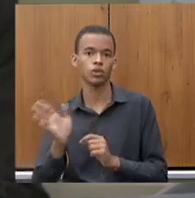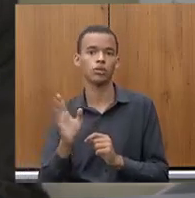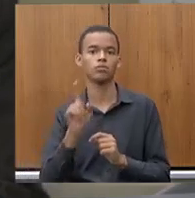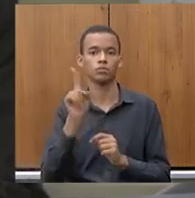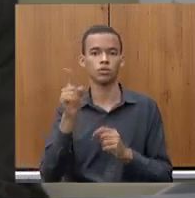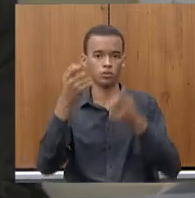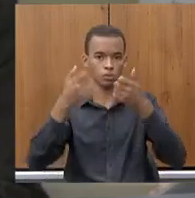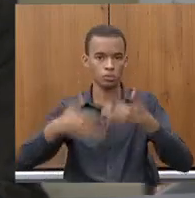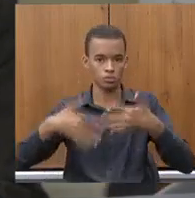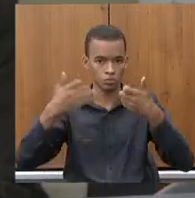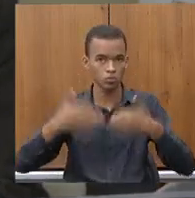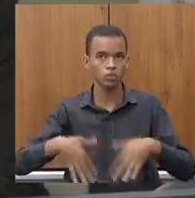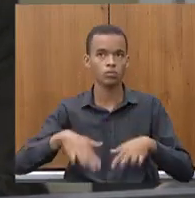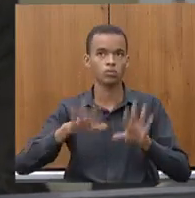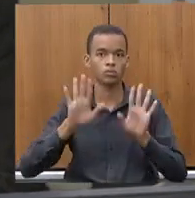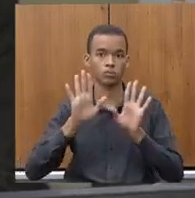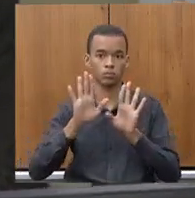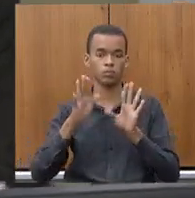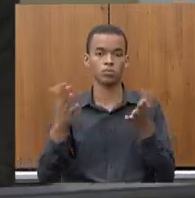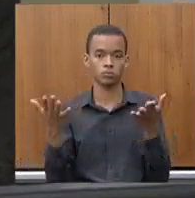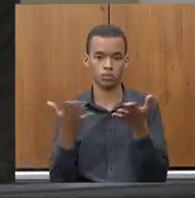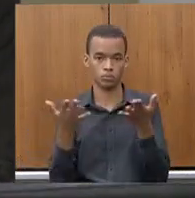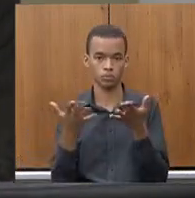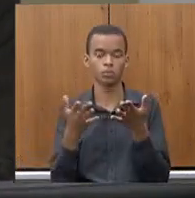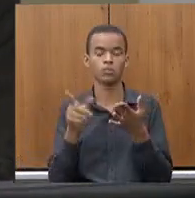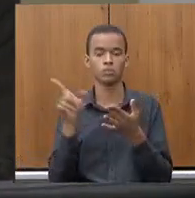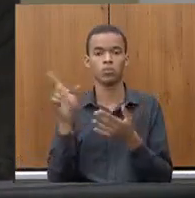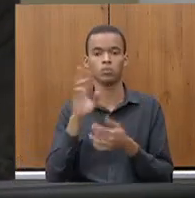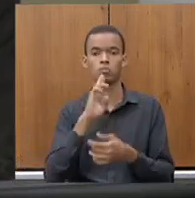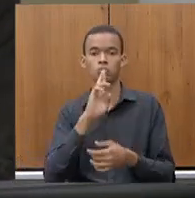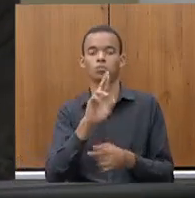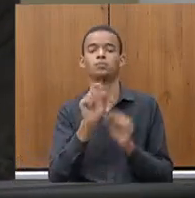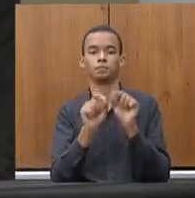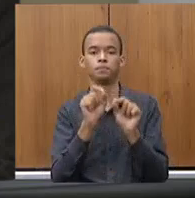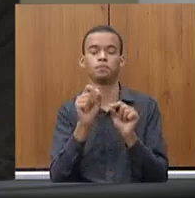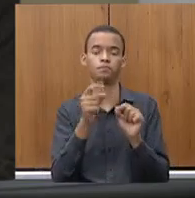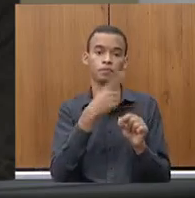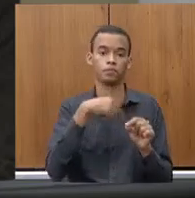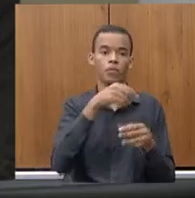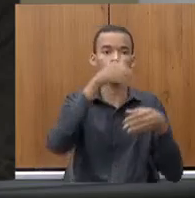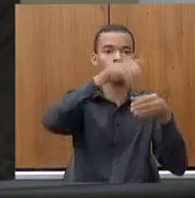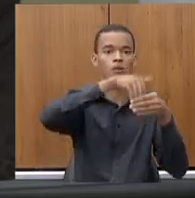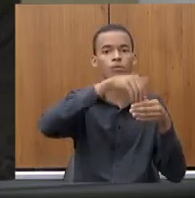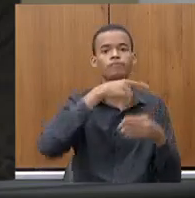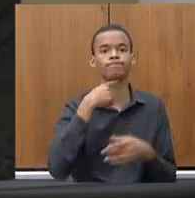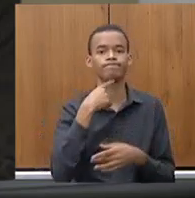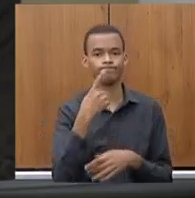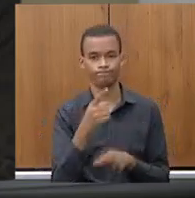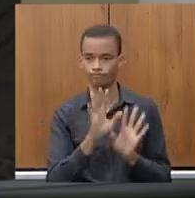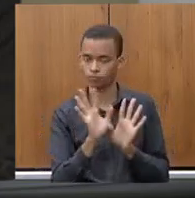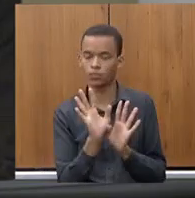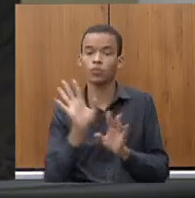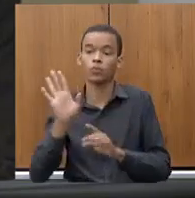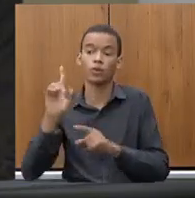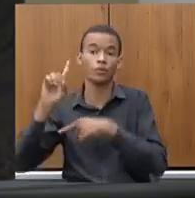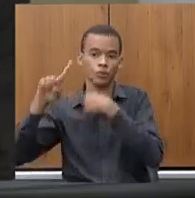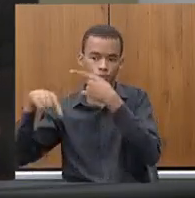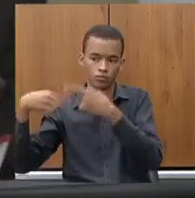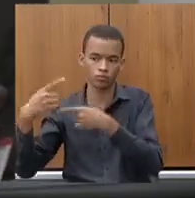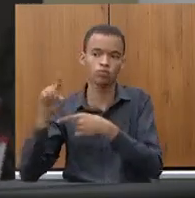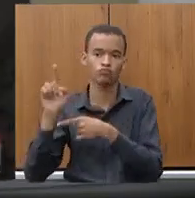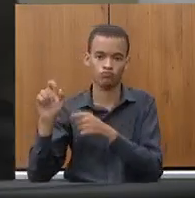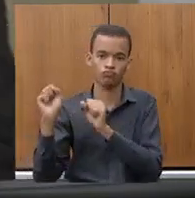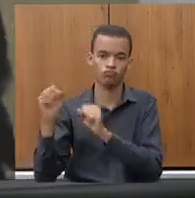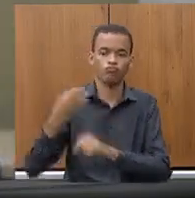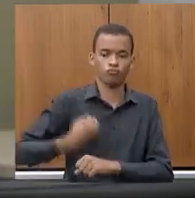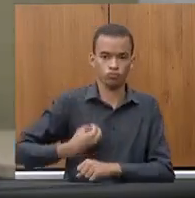temos quórum para votar o requerimento, mas fica registrado e, posteriormente, a senhora o apresenta na próxima legislatura, que eu